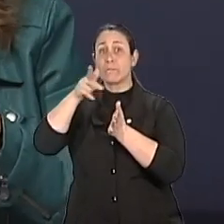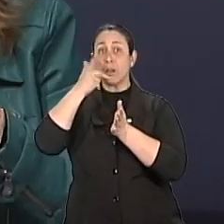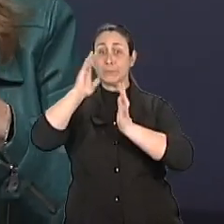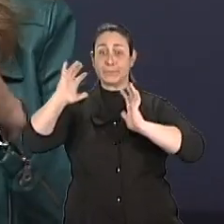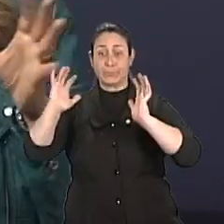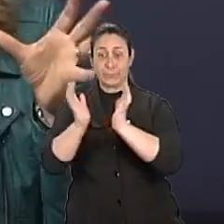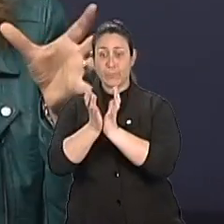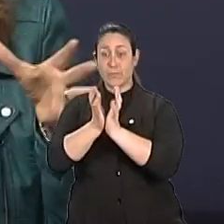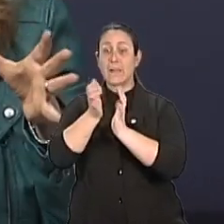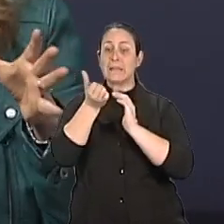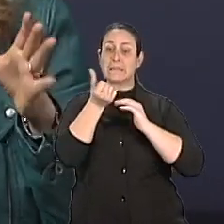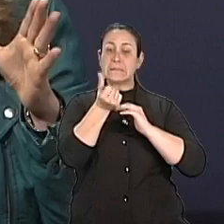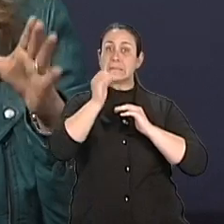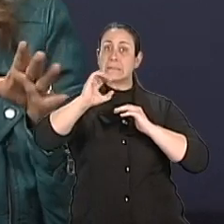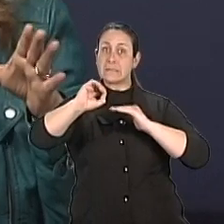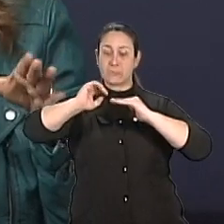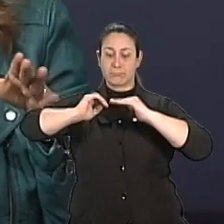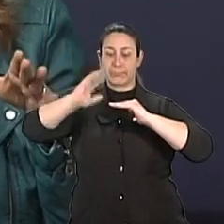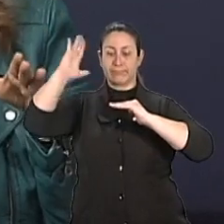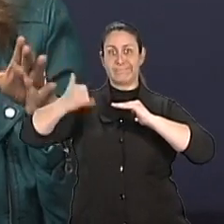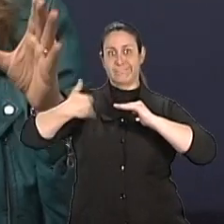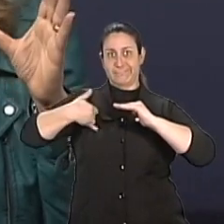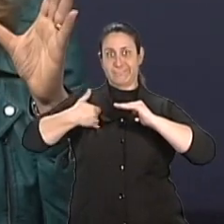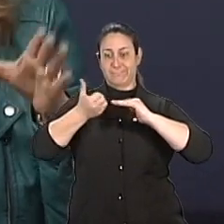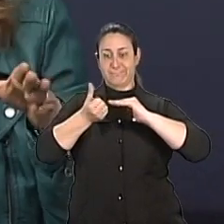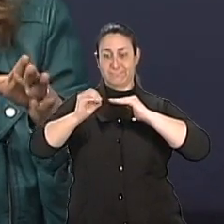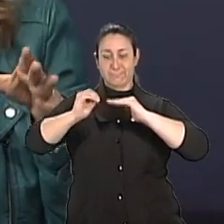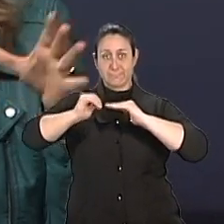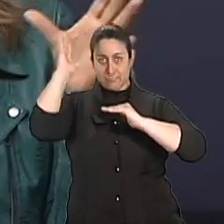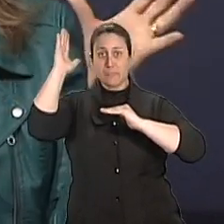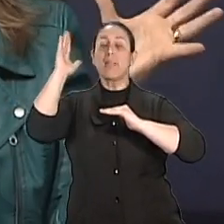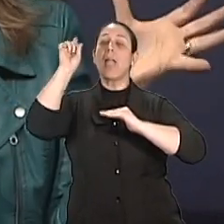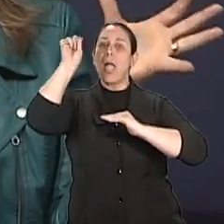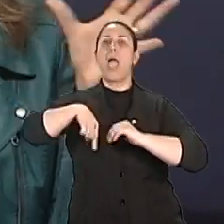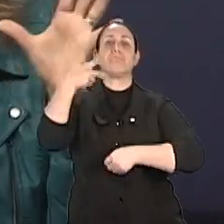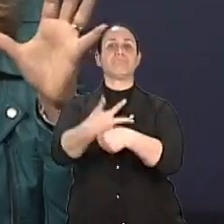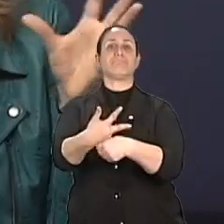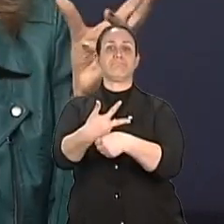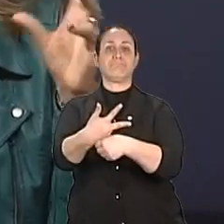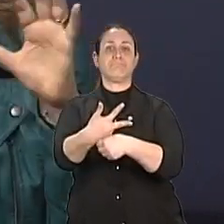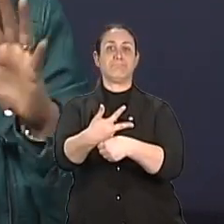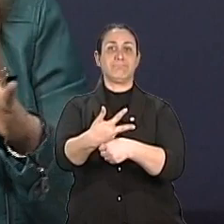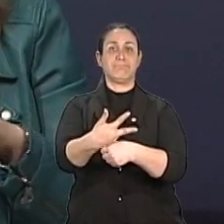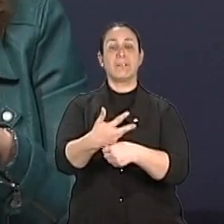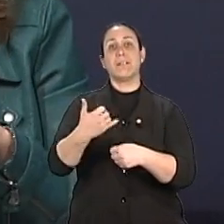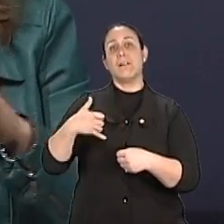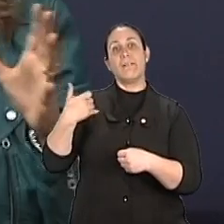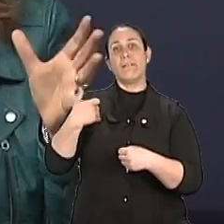indiante, né? Então, significaria que pegaria a faixa de pessoas que estão entrando em